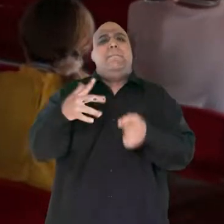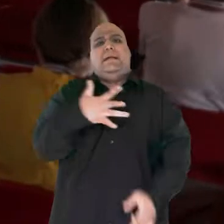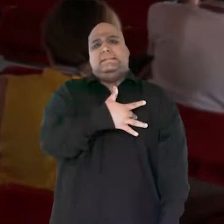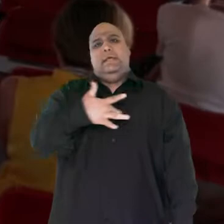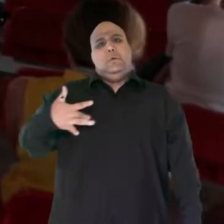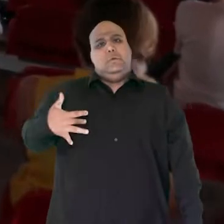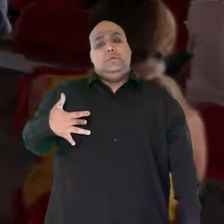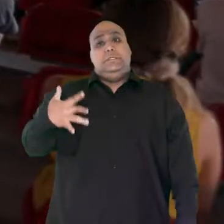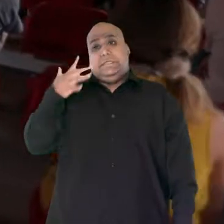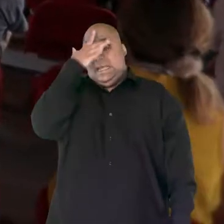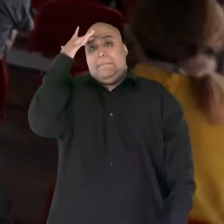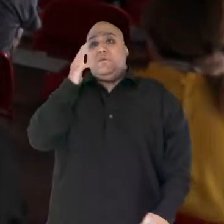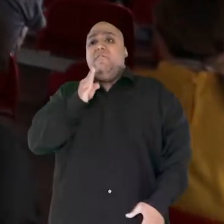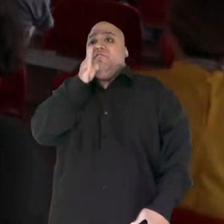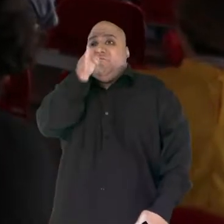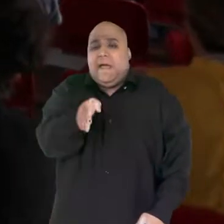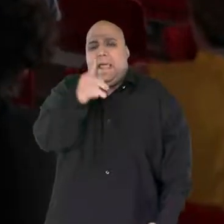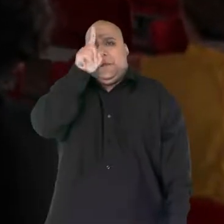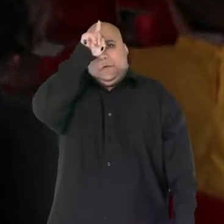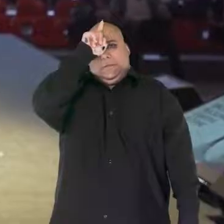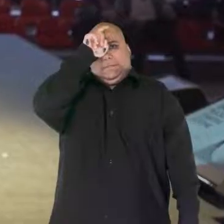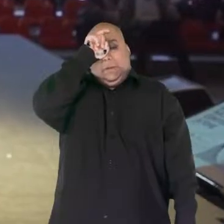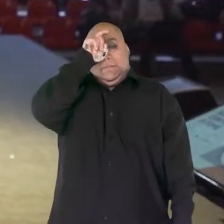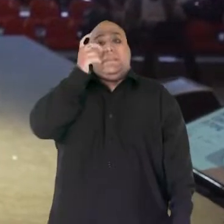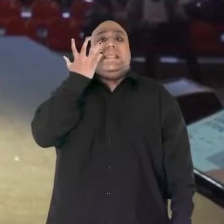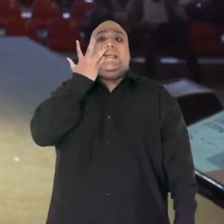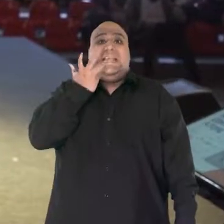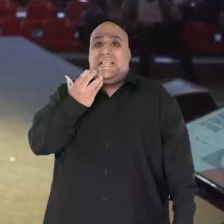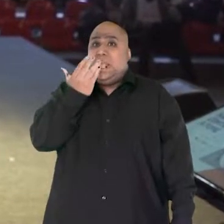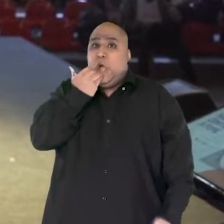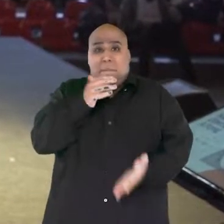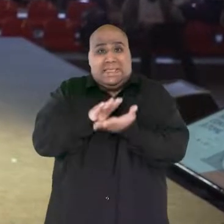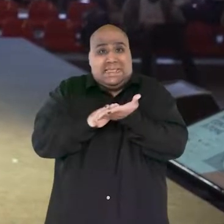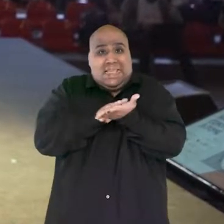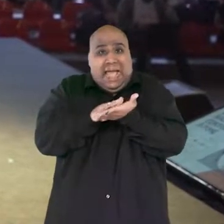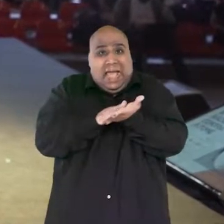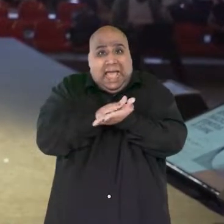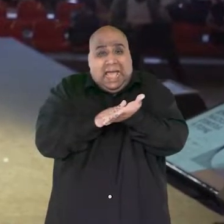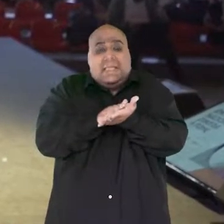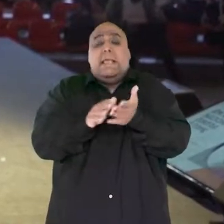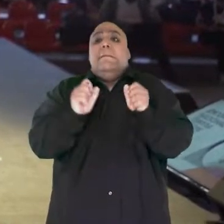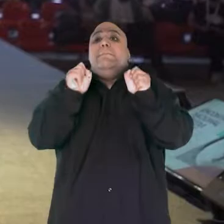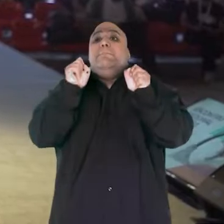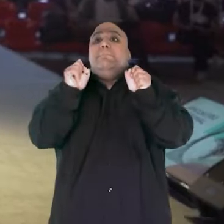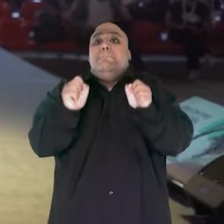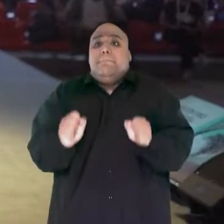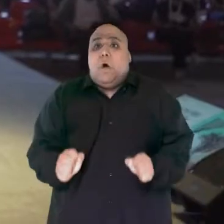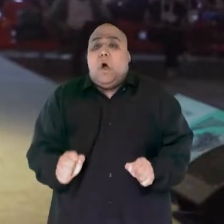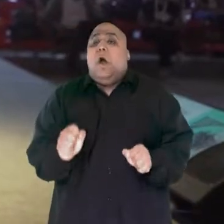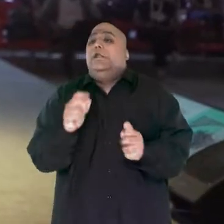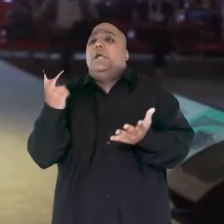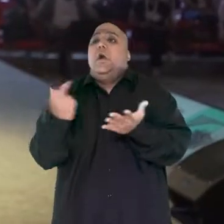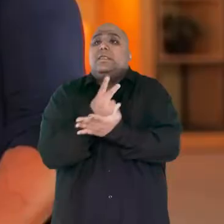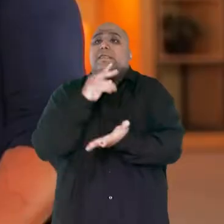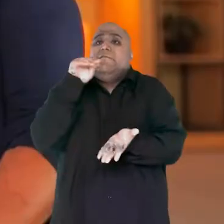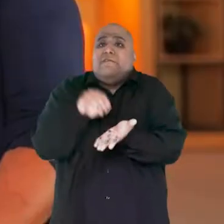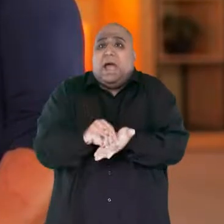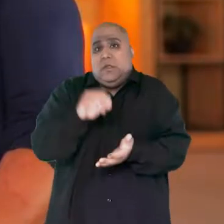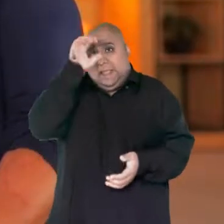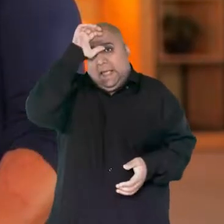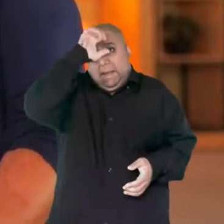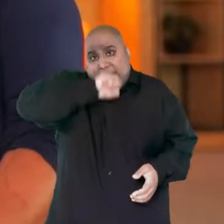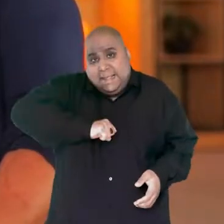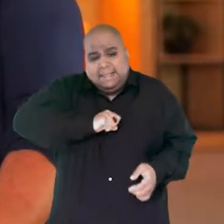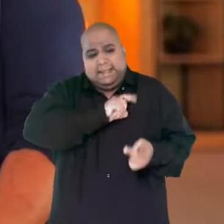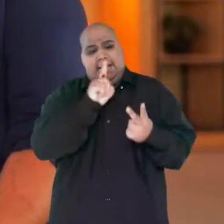que vai demandar do sistema de saúde. Crianças mal alimentadas, como você citou, têm menor desempenho cognitivo.